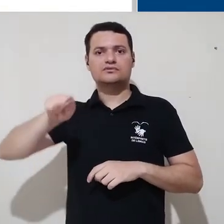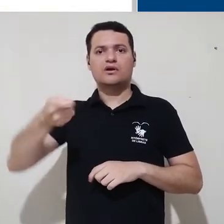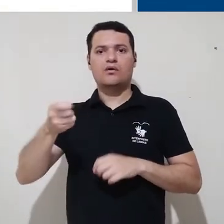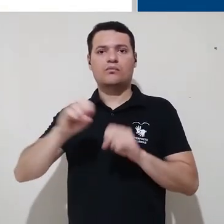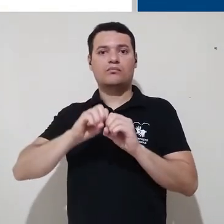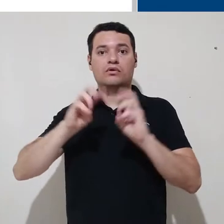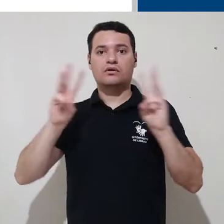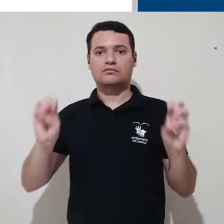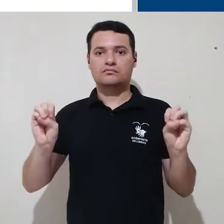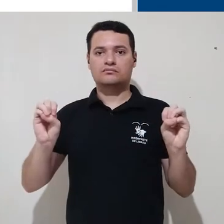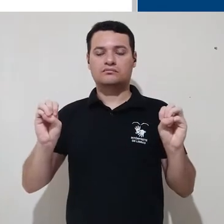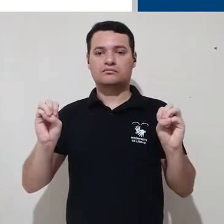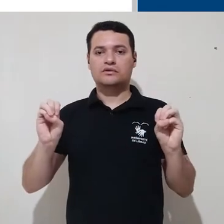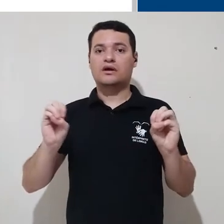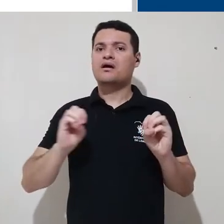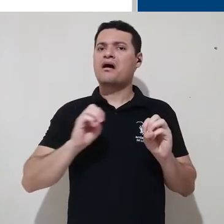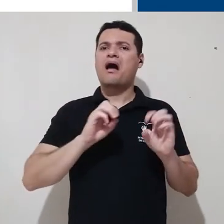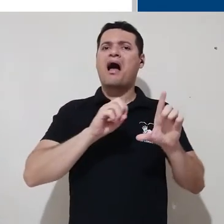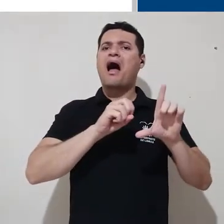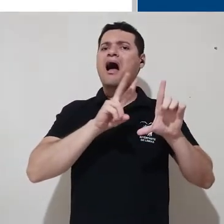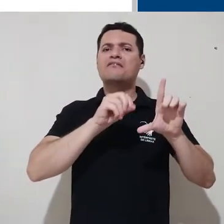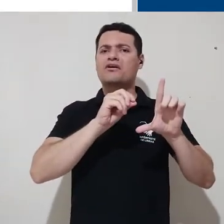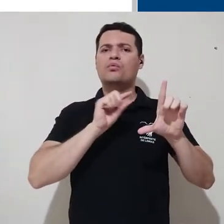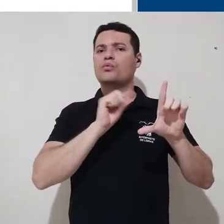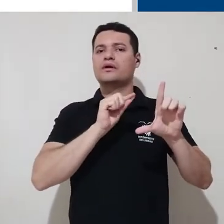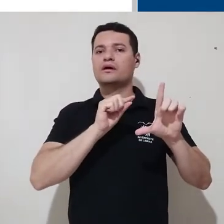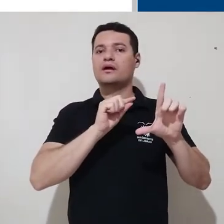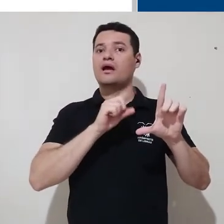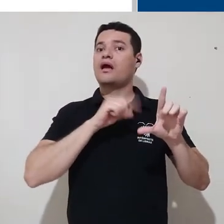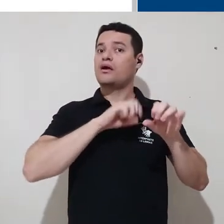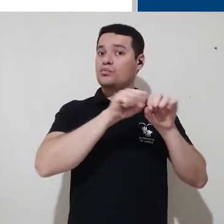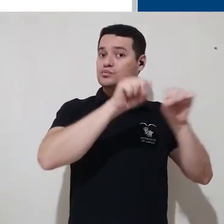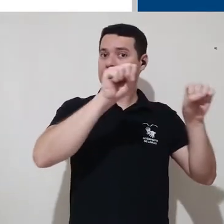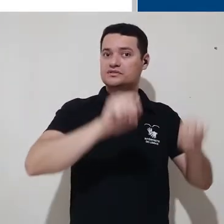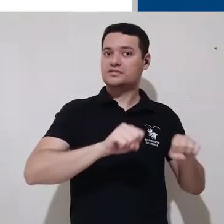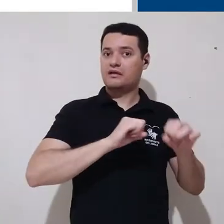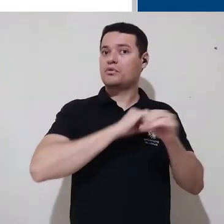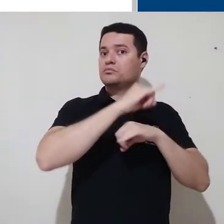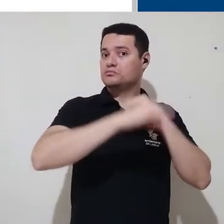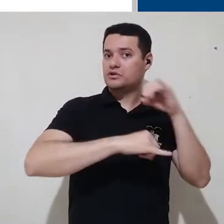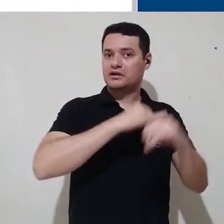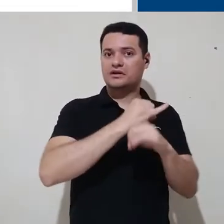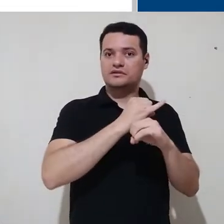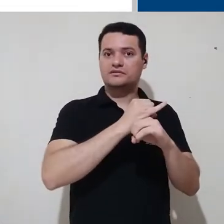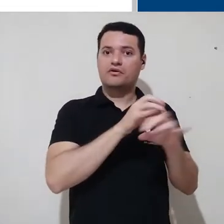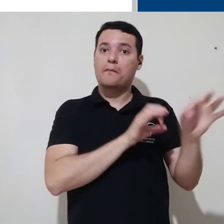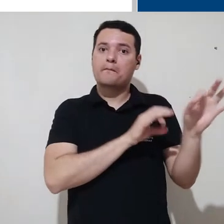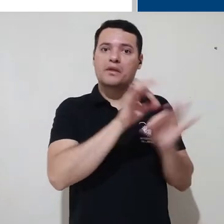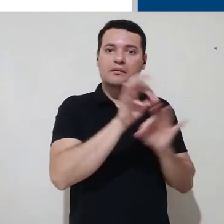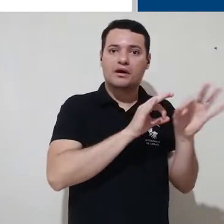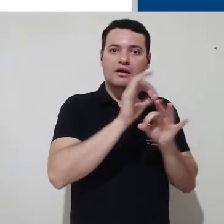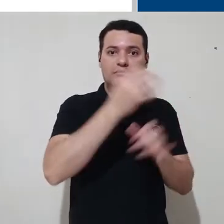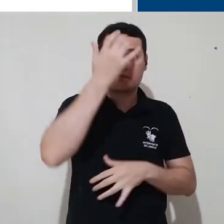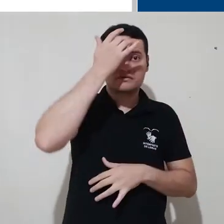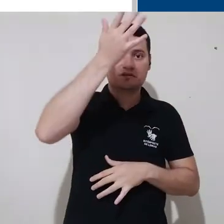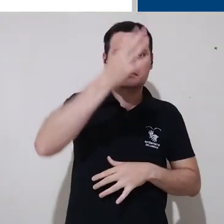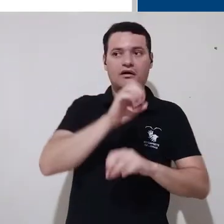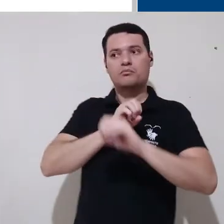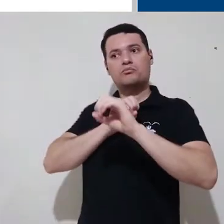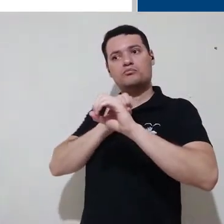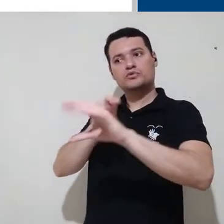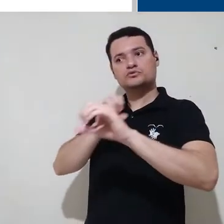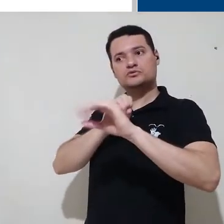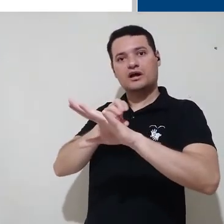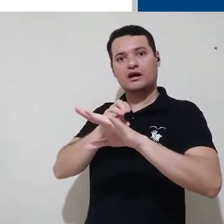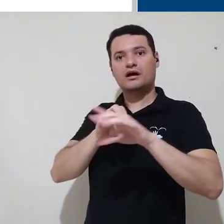Um Ava é um sistema, geralmente online, criado para facilitar, no caso, as tarefas de ensinar